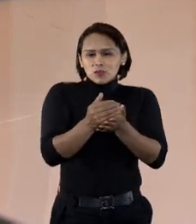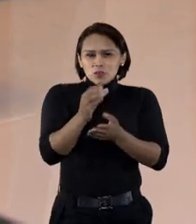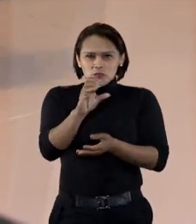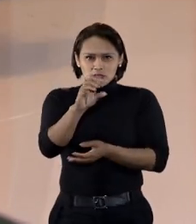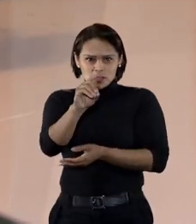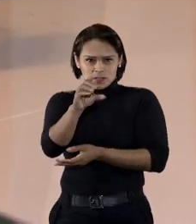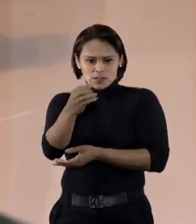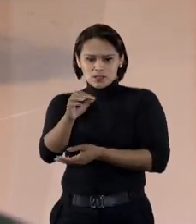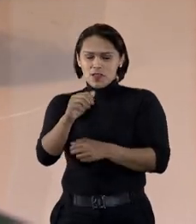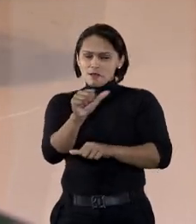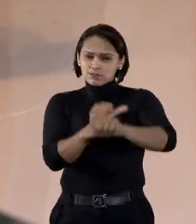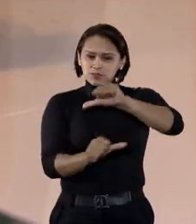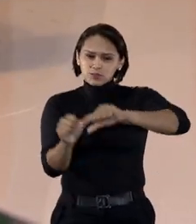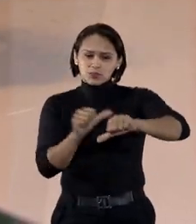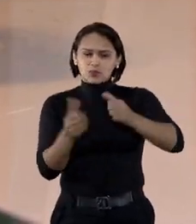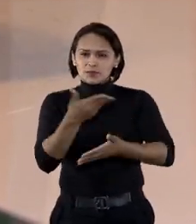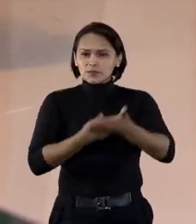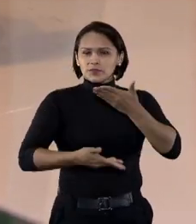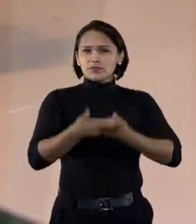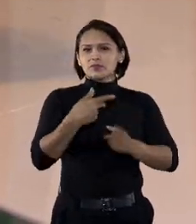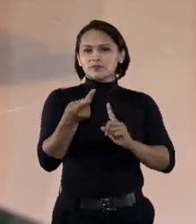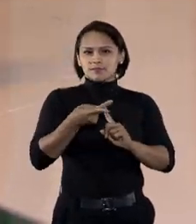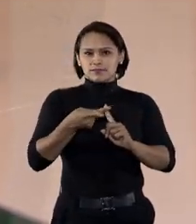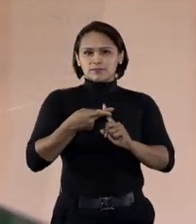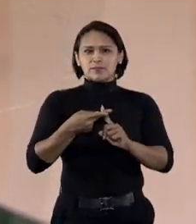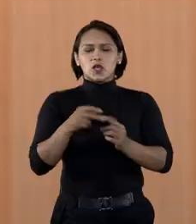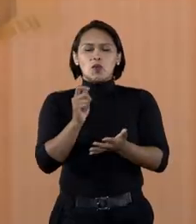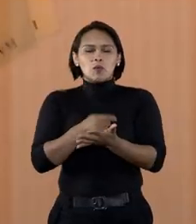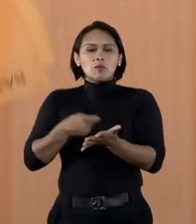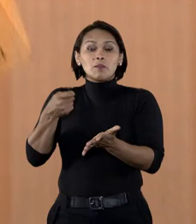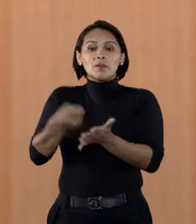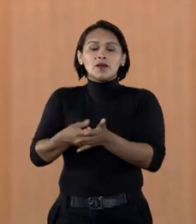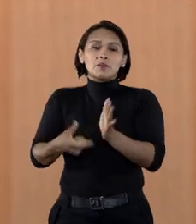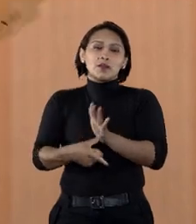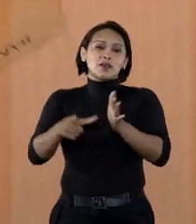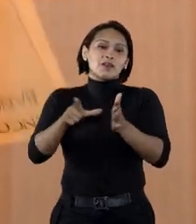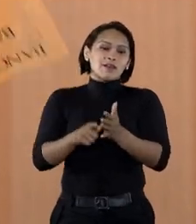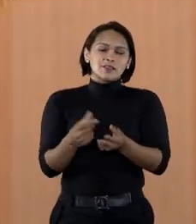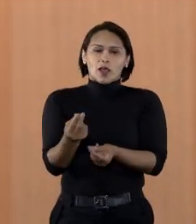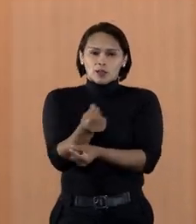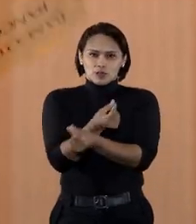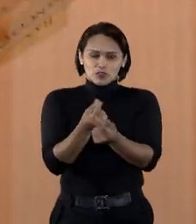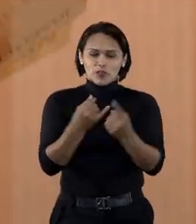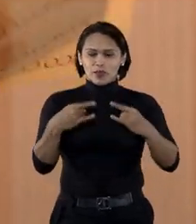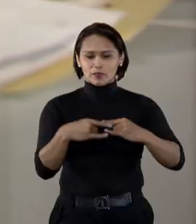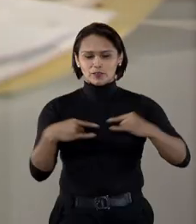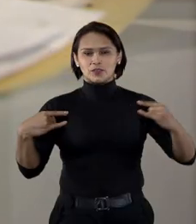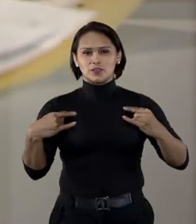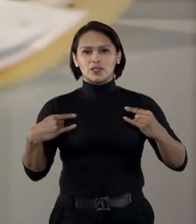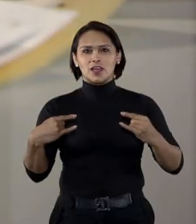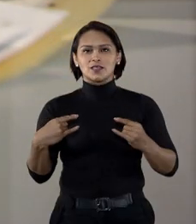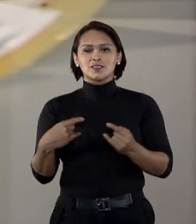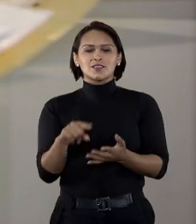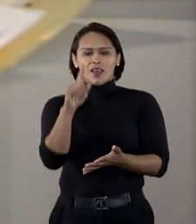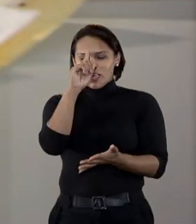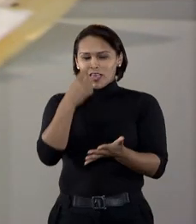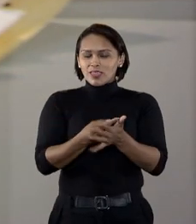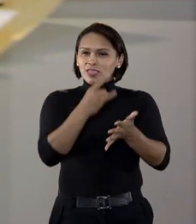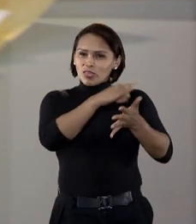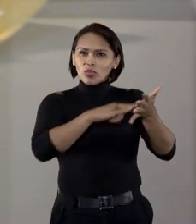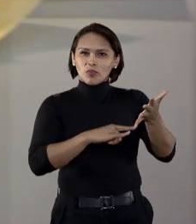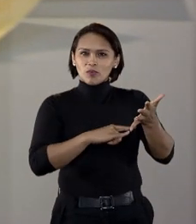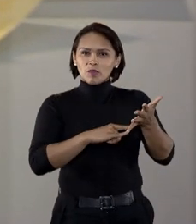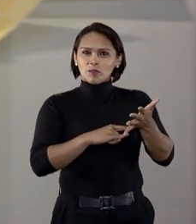do CDC, muita coisa mudou nas relações de consumo. Os pagamentos que eram feitos com dinheiro, cheques e até